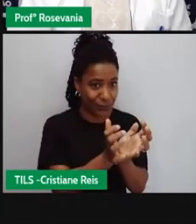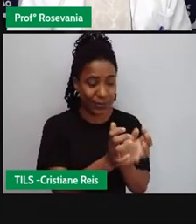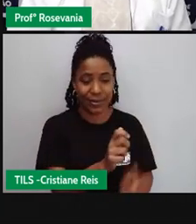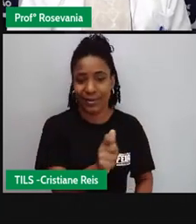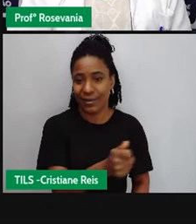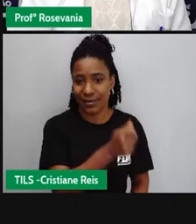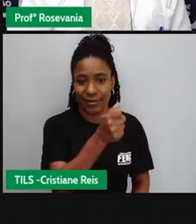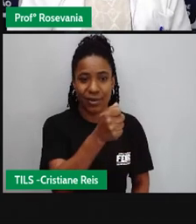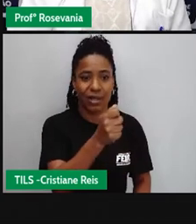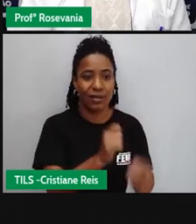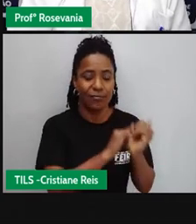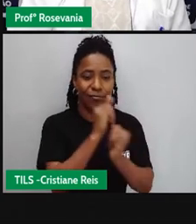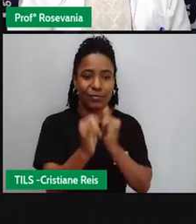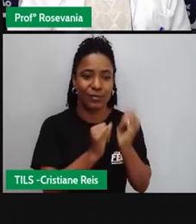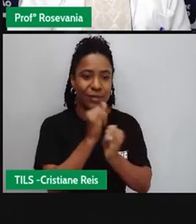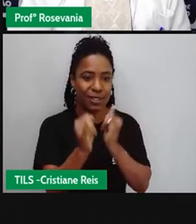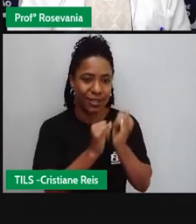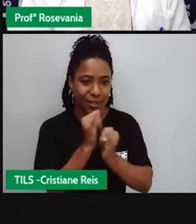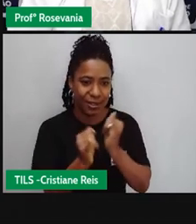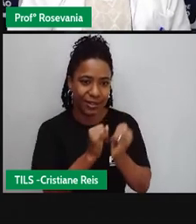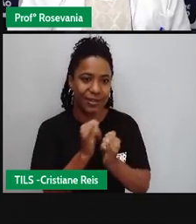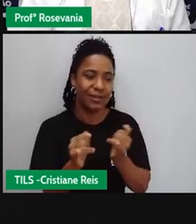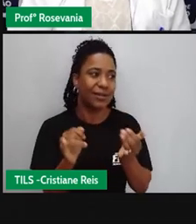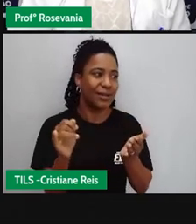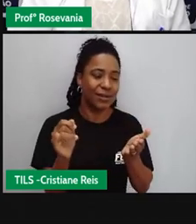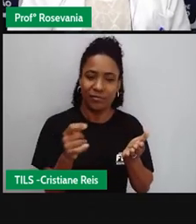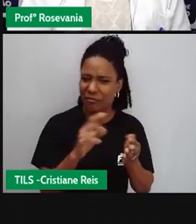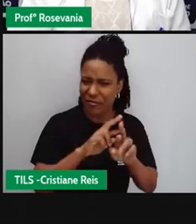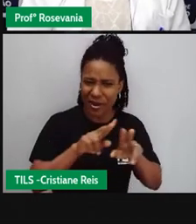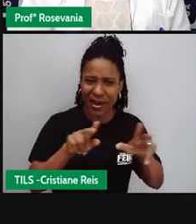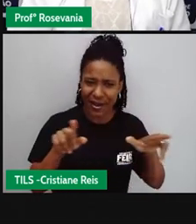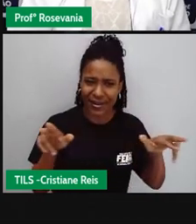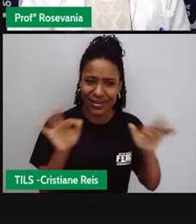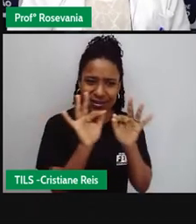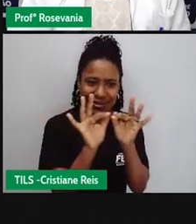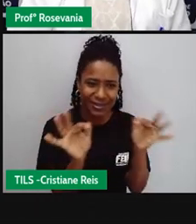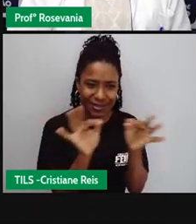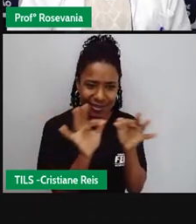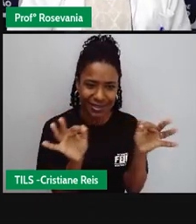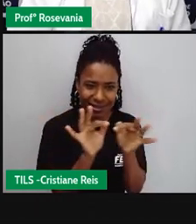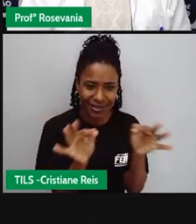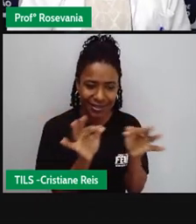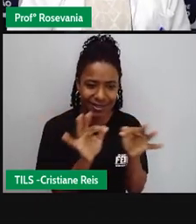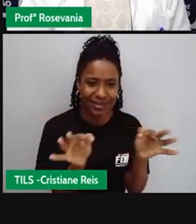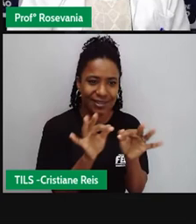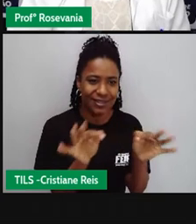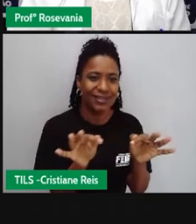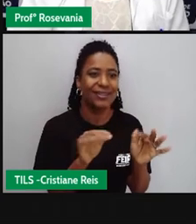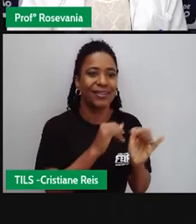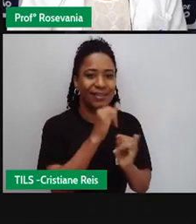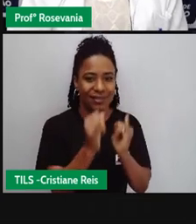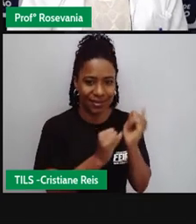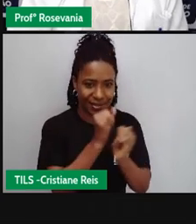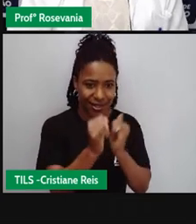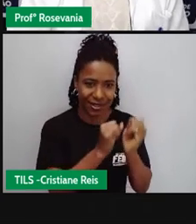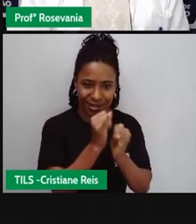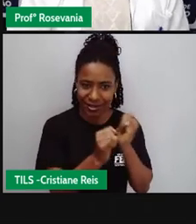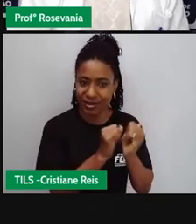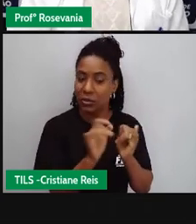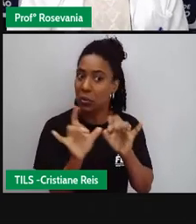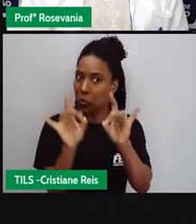que a gente utilizava ela de escada tinha os outros casos mas a gente tinha acesso a ela